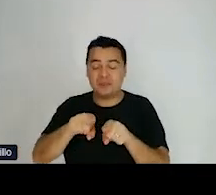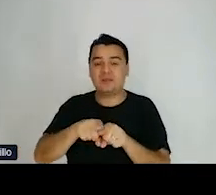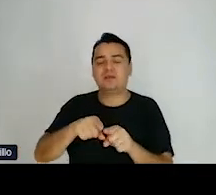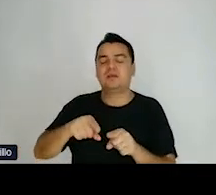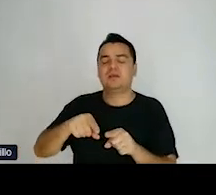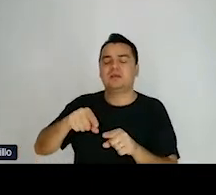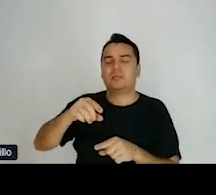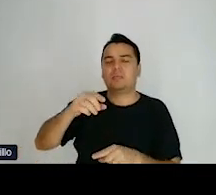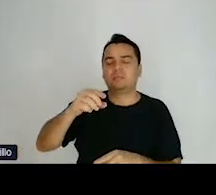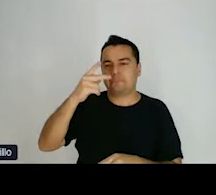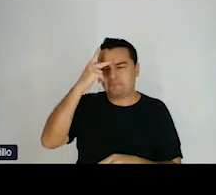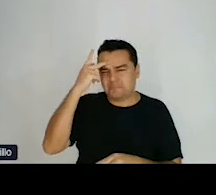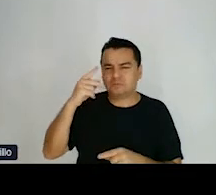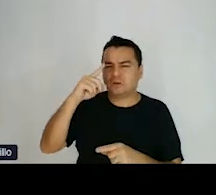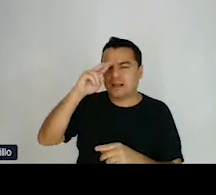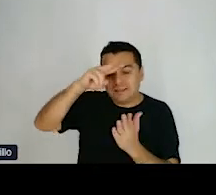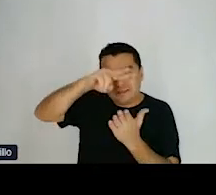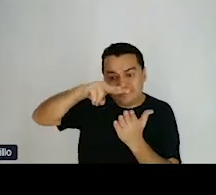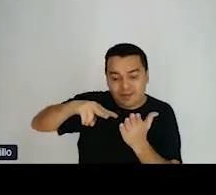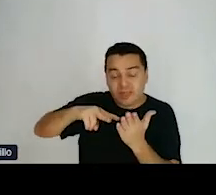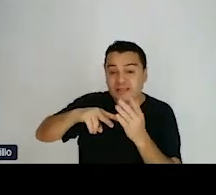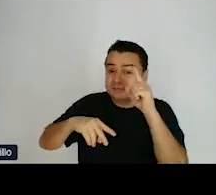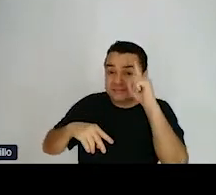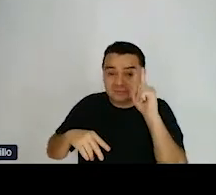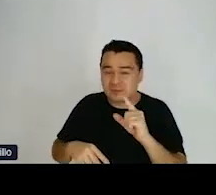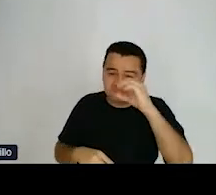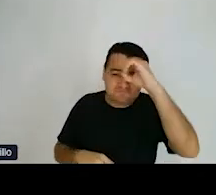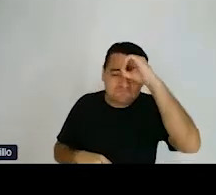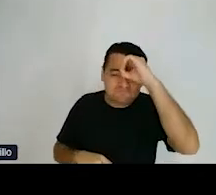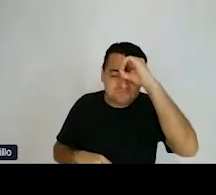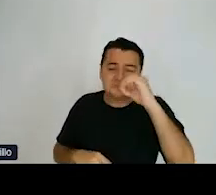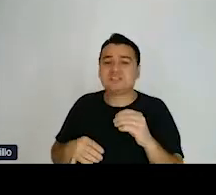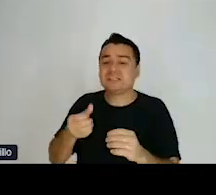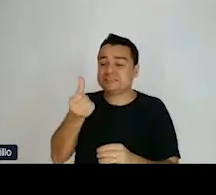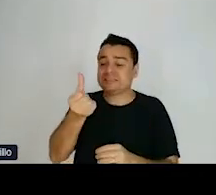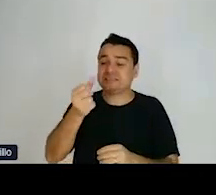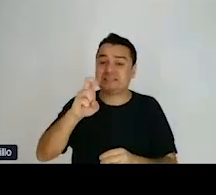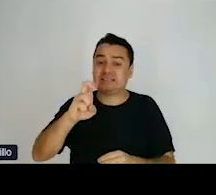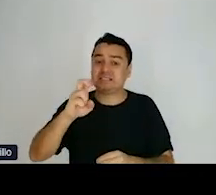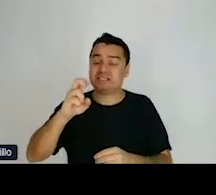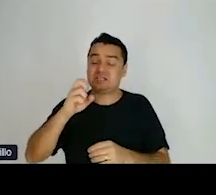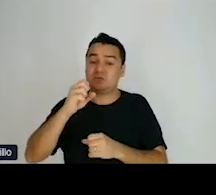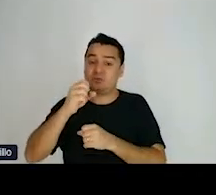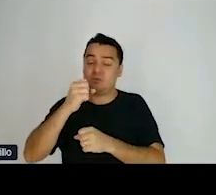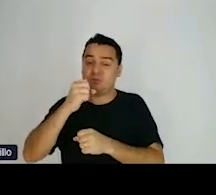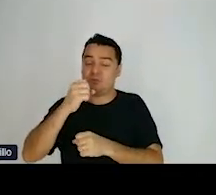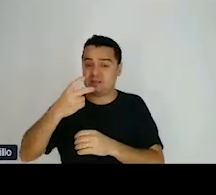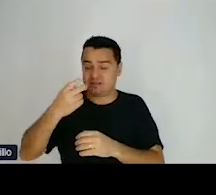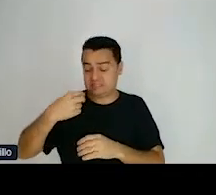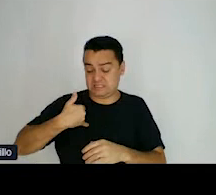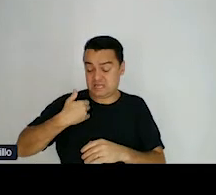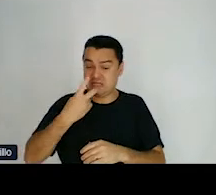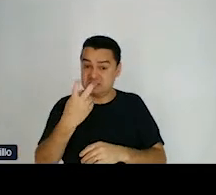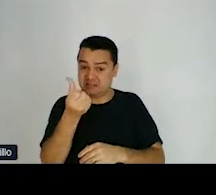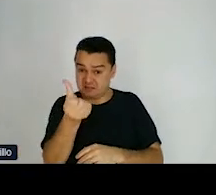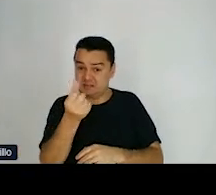relação ao grupo como um todo, de 60 anos ou mais, é de 18%, ou seja, uma taxa bem elevada.